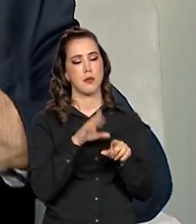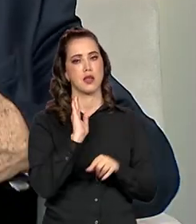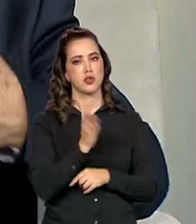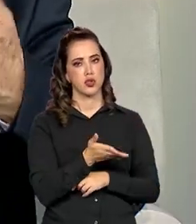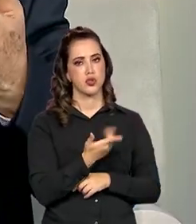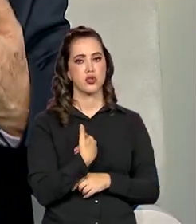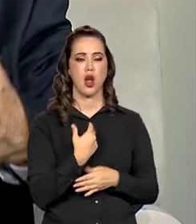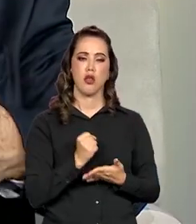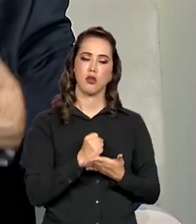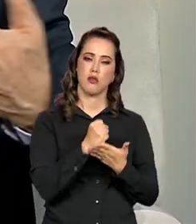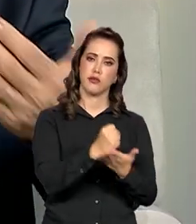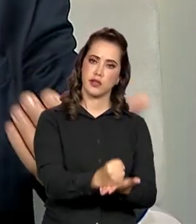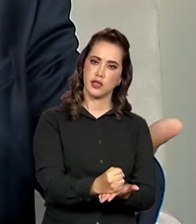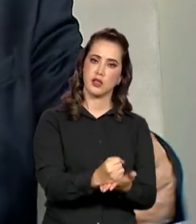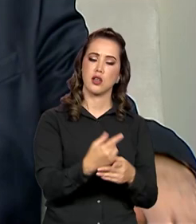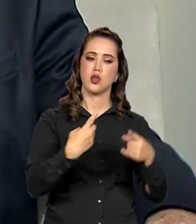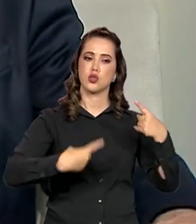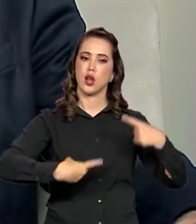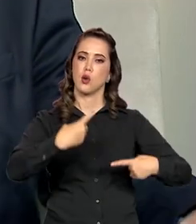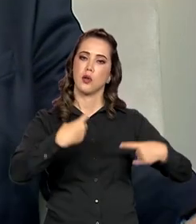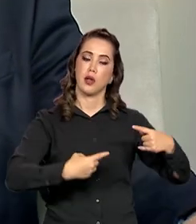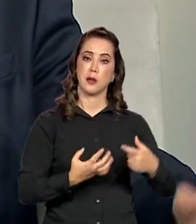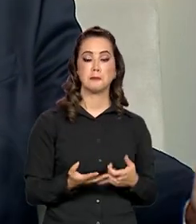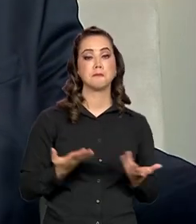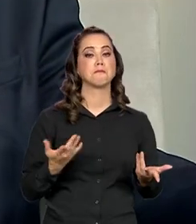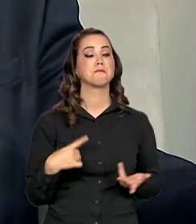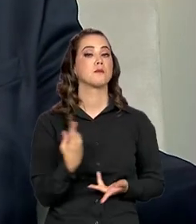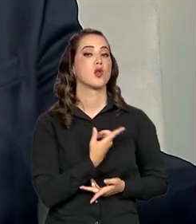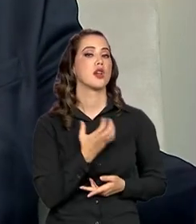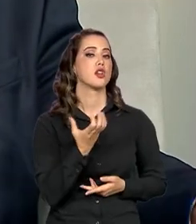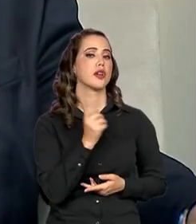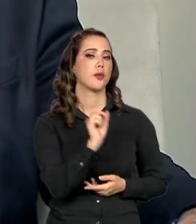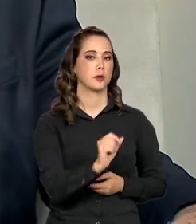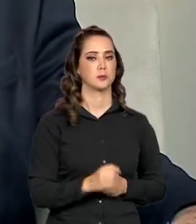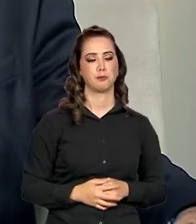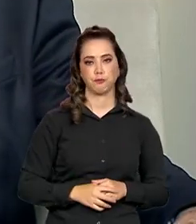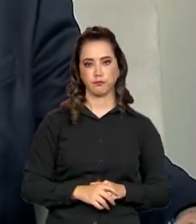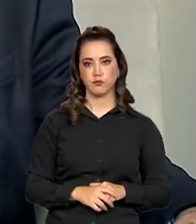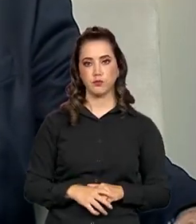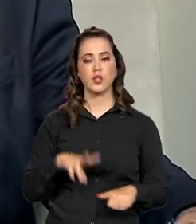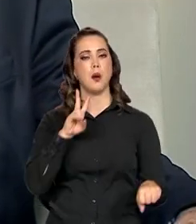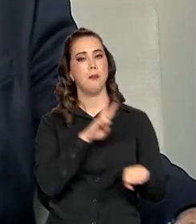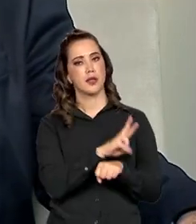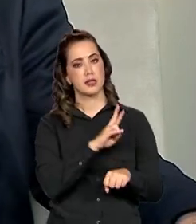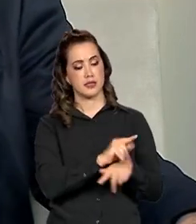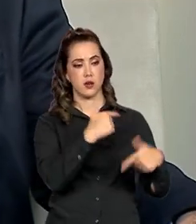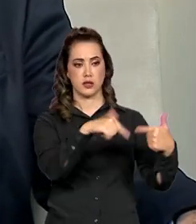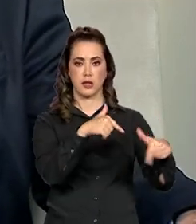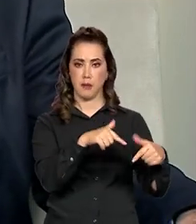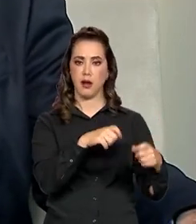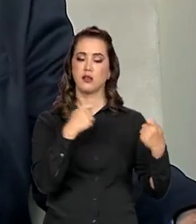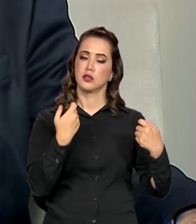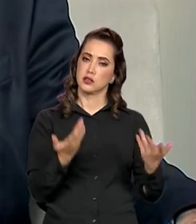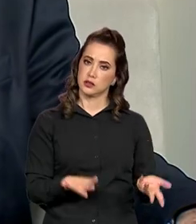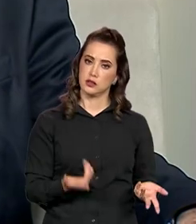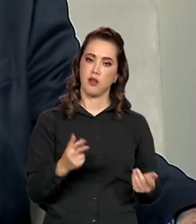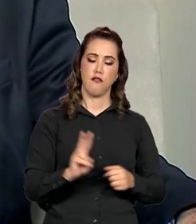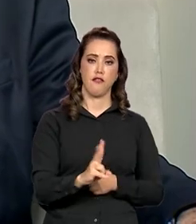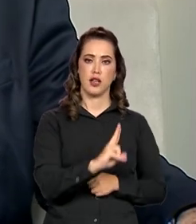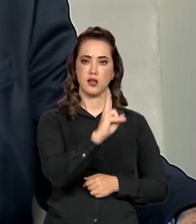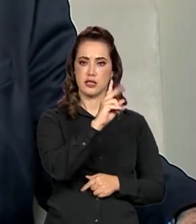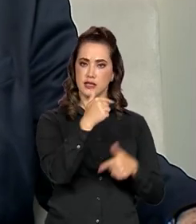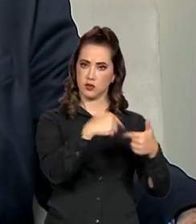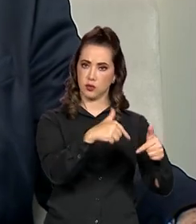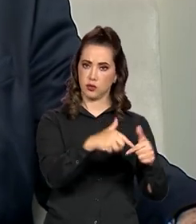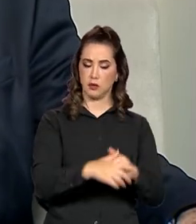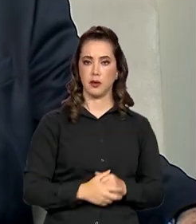se dispondo a dialogar. Nesse diálogo, o nós queremos fazer? É a proteção ao trabalho, portanto, do ponto de vista da valorização do